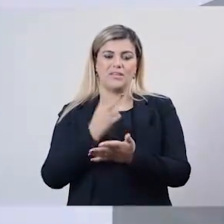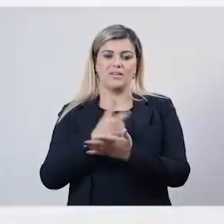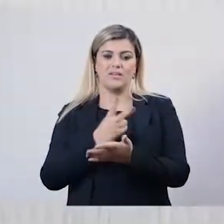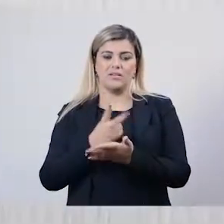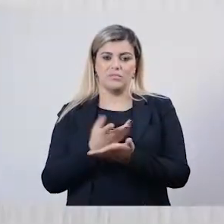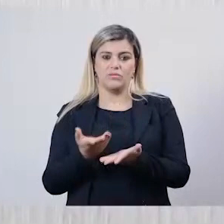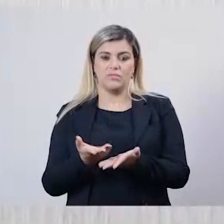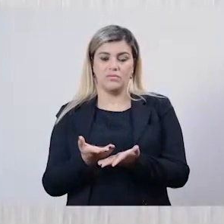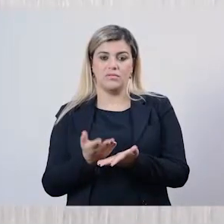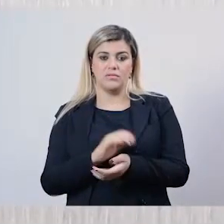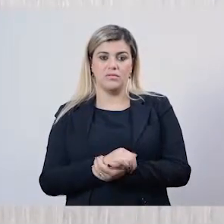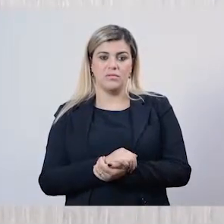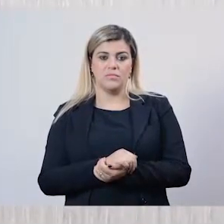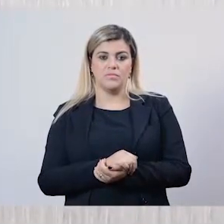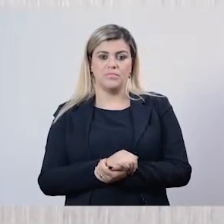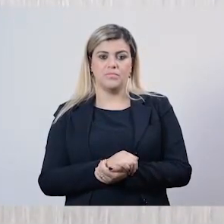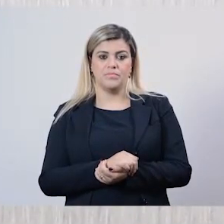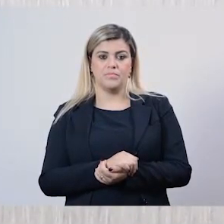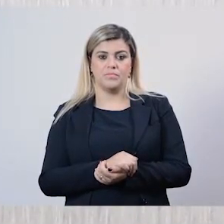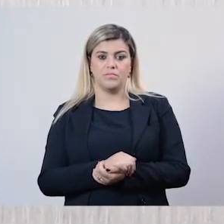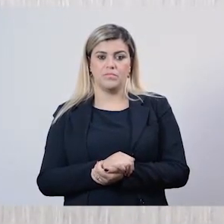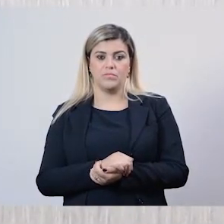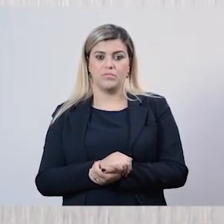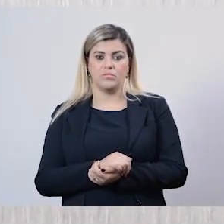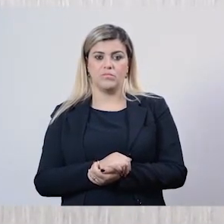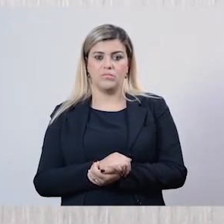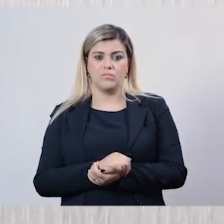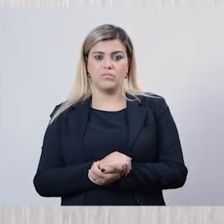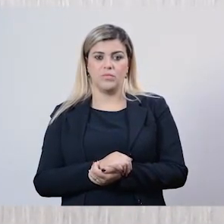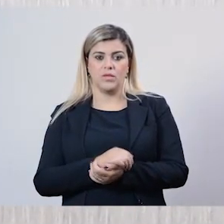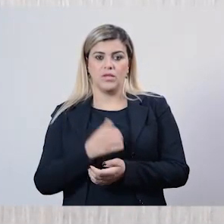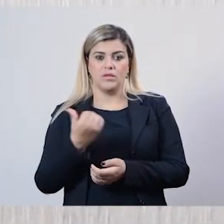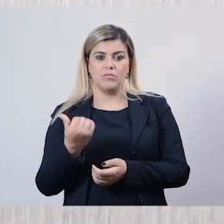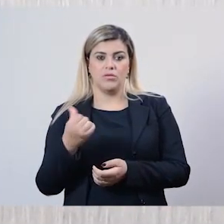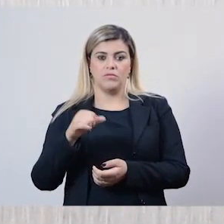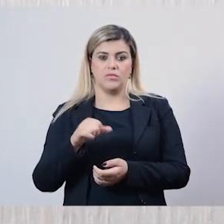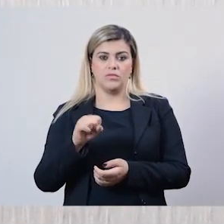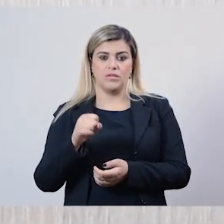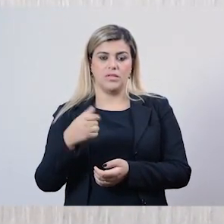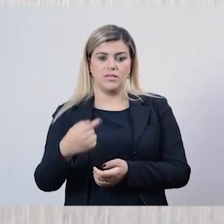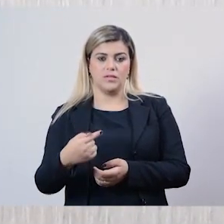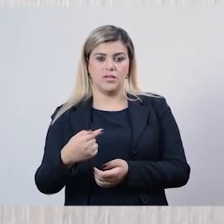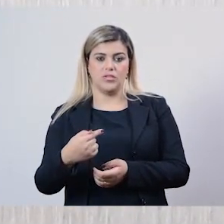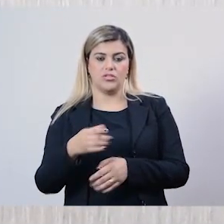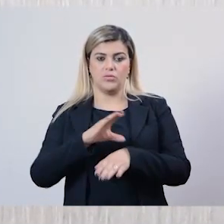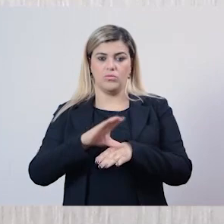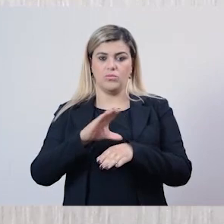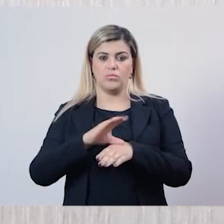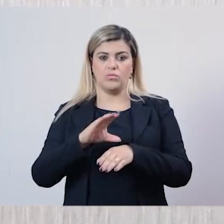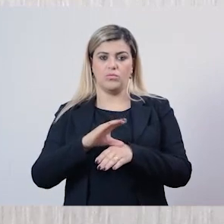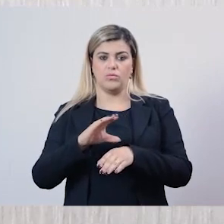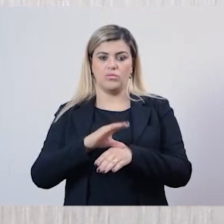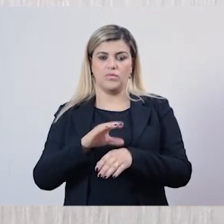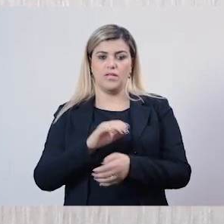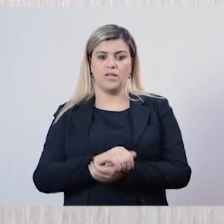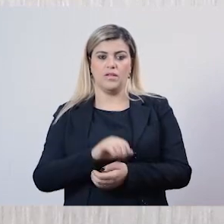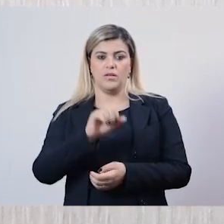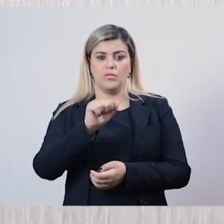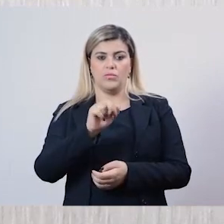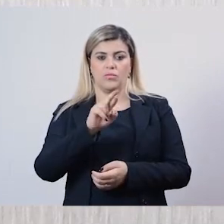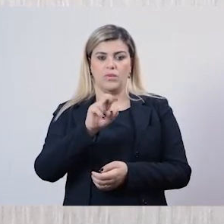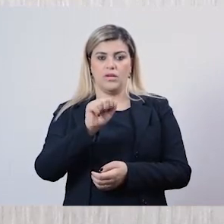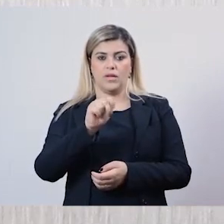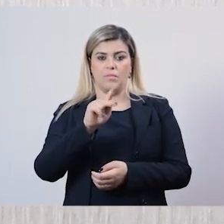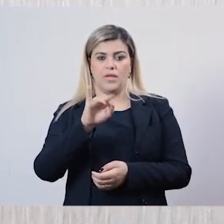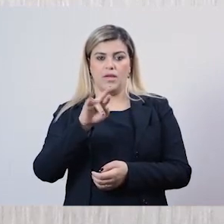demais. Pois fiz o curso em 1987, pelo Arapiara, fiz o curso e